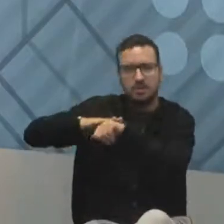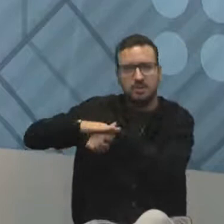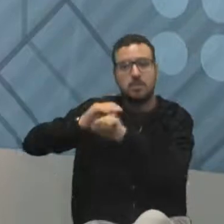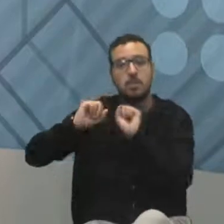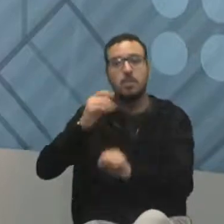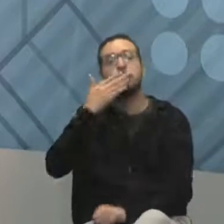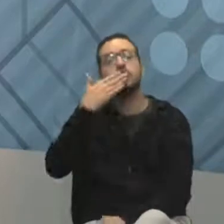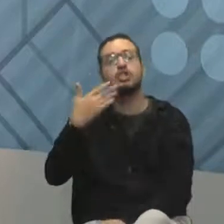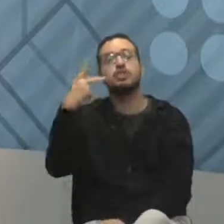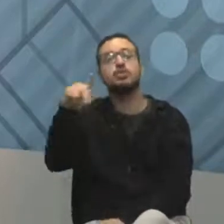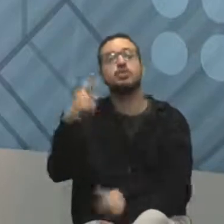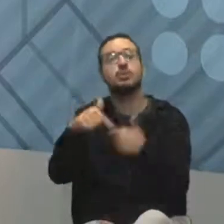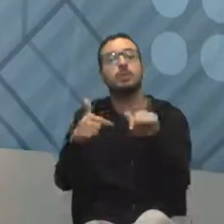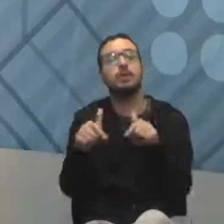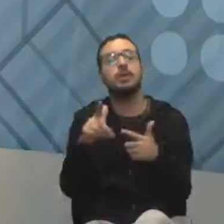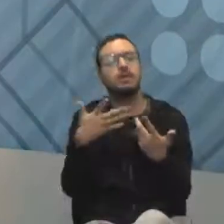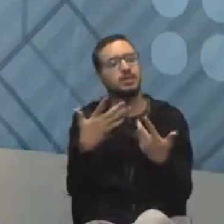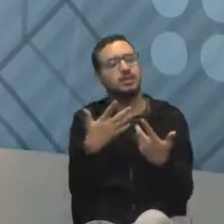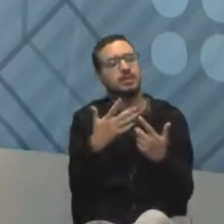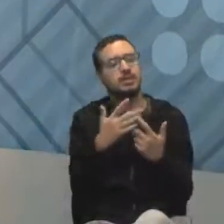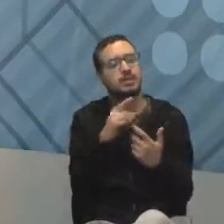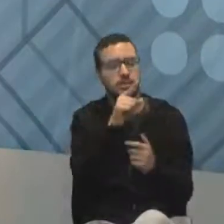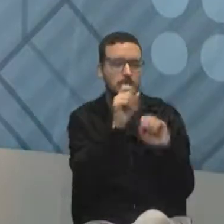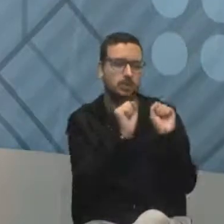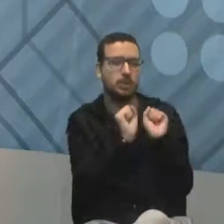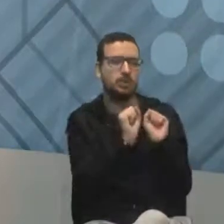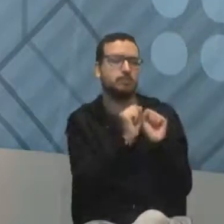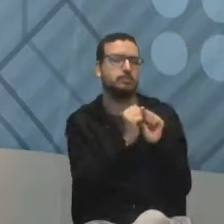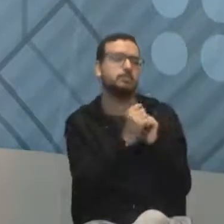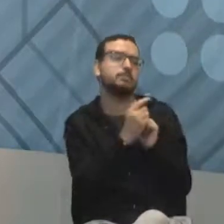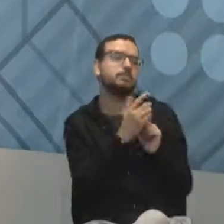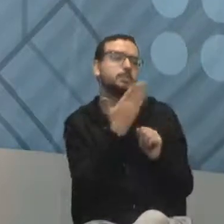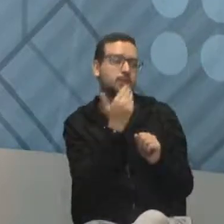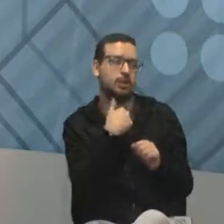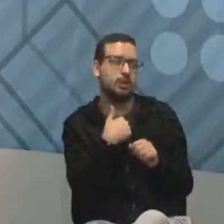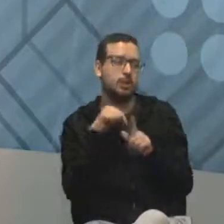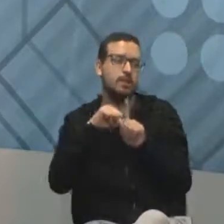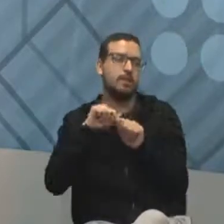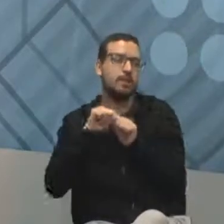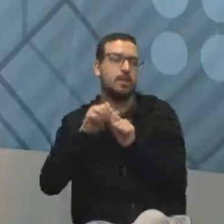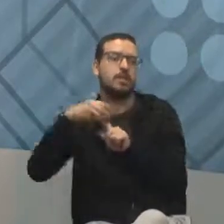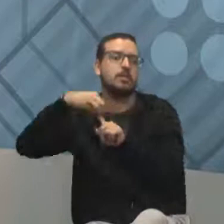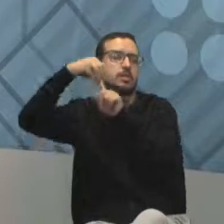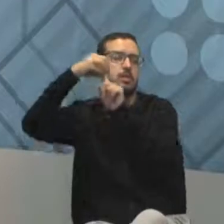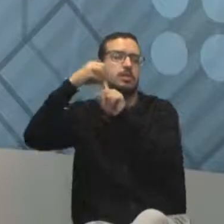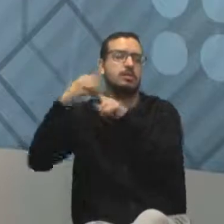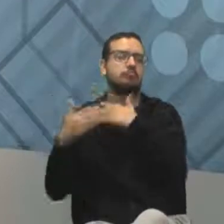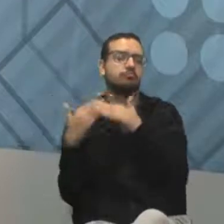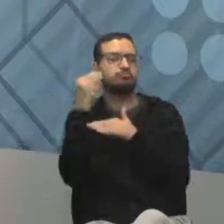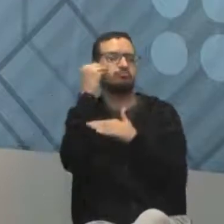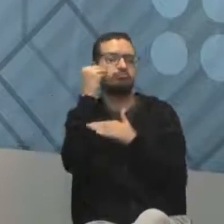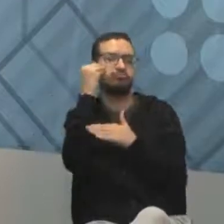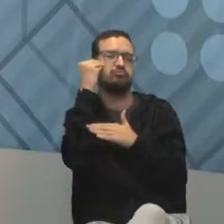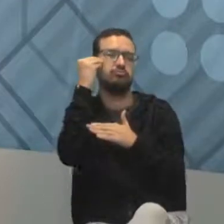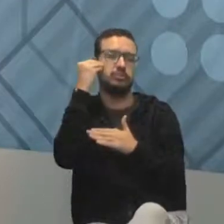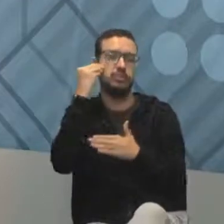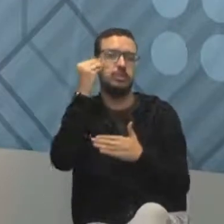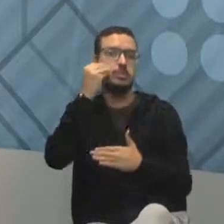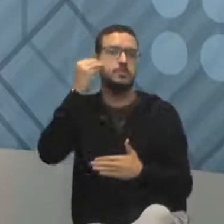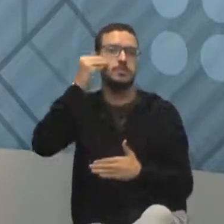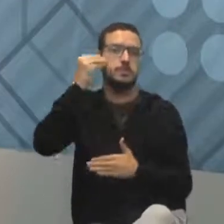pedir lá no seu trabalho. Me coloca aí em algumas atividades onde eu posso desenvolver a minha liderança e vai tentando fazer isso.